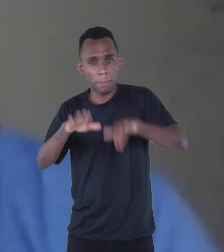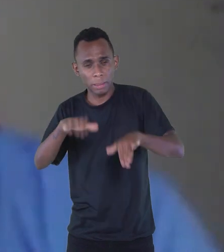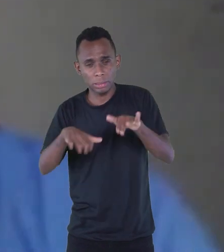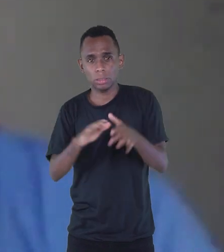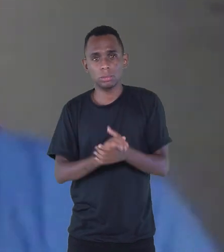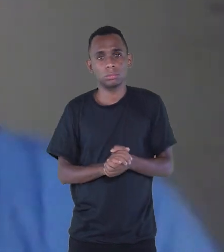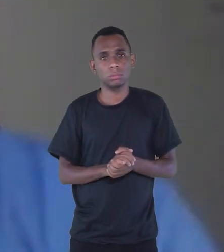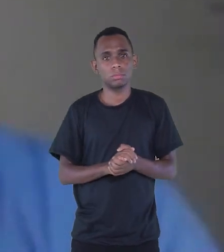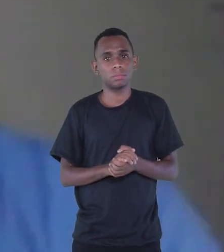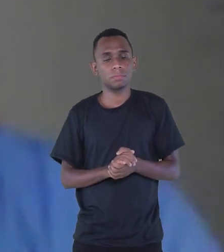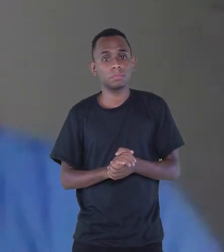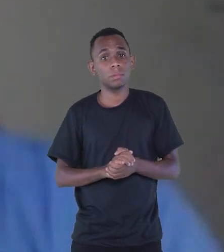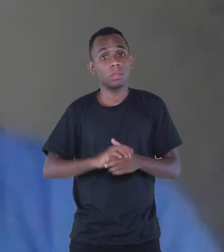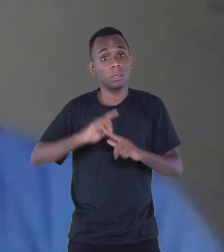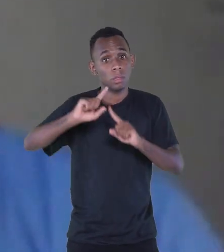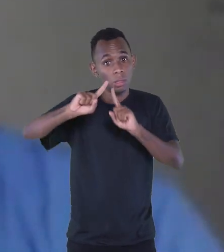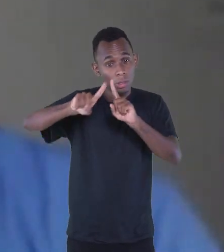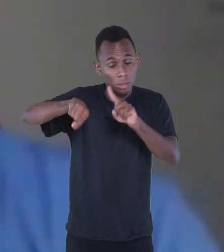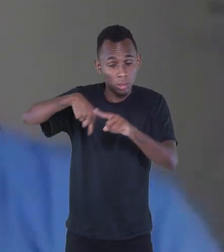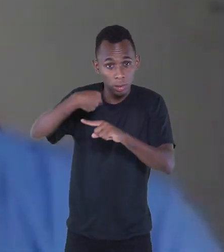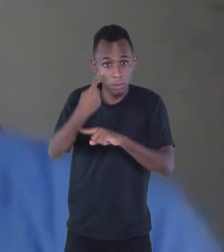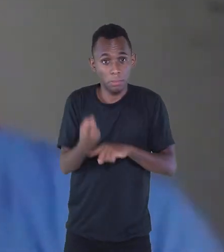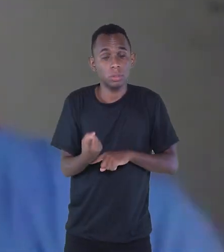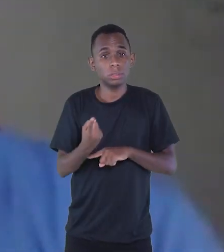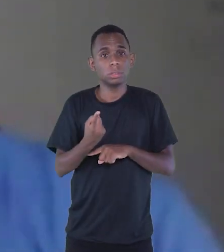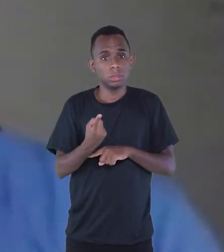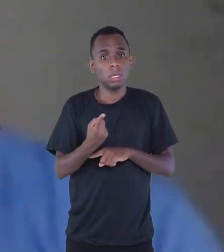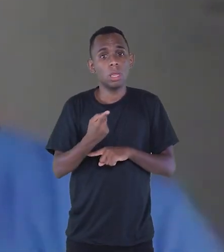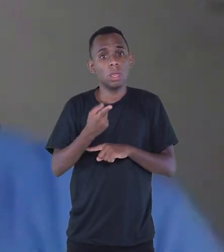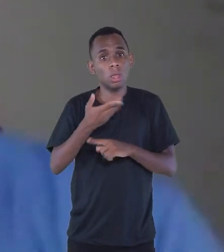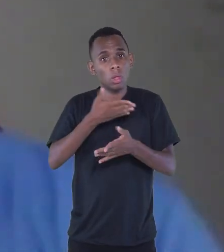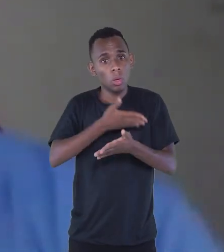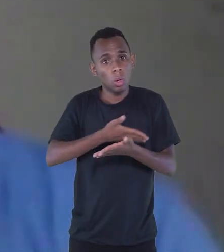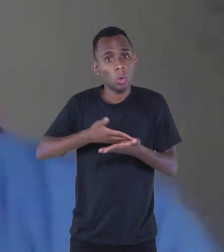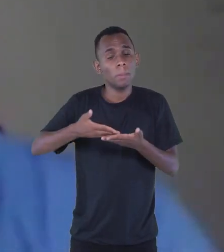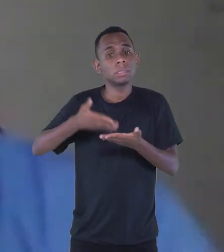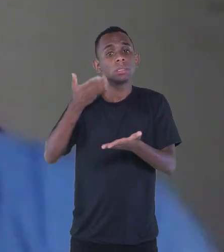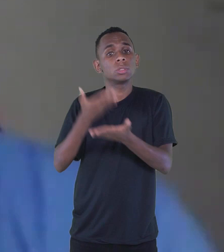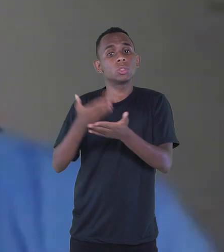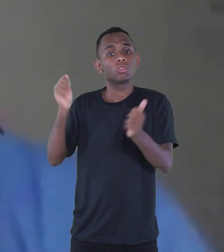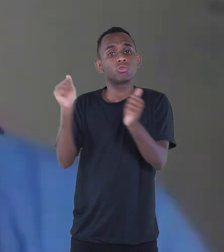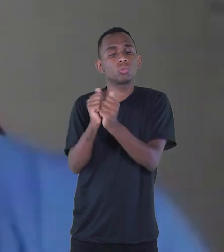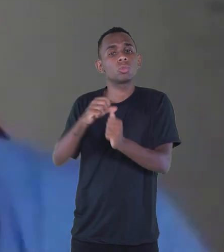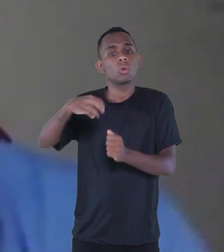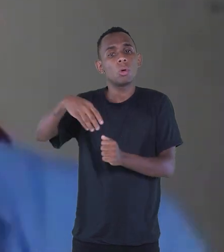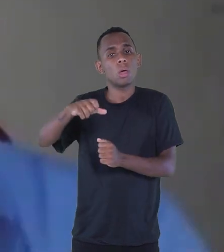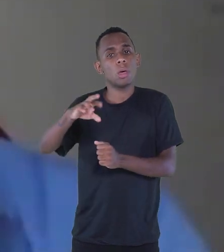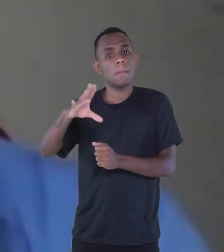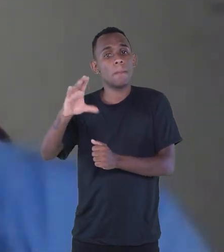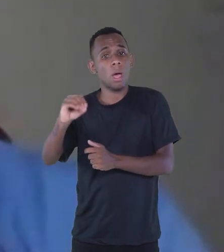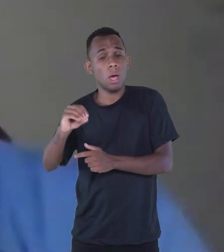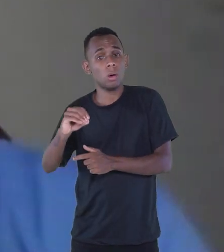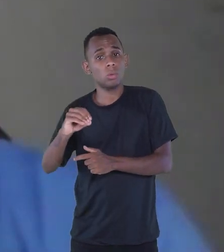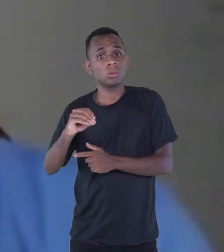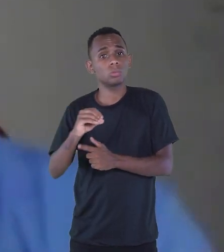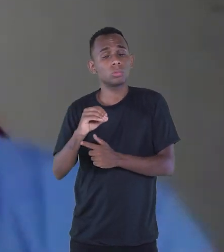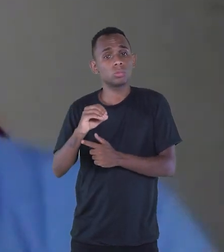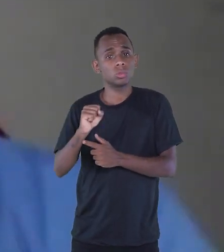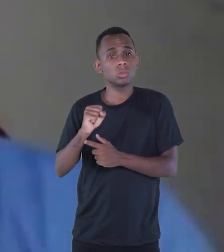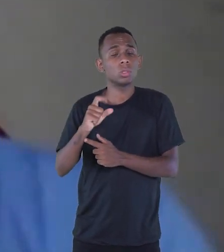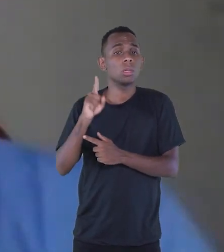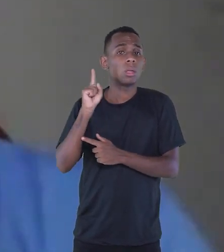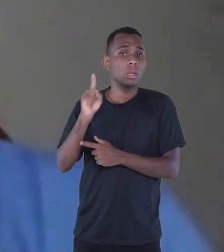Mas, depois, quando eu vou estudar com o Marco Aurélio, ele fala, olha, o cordel